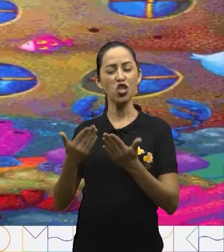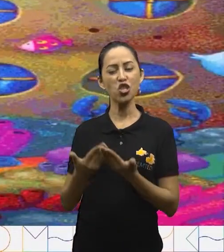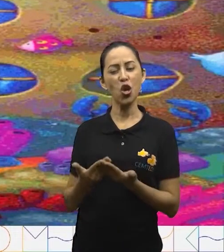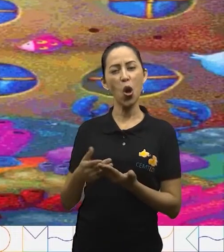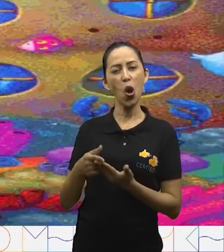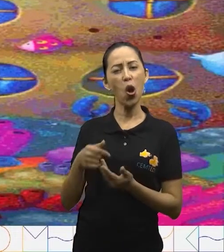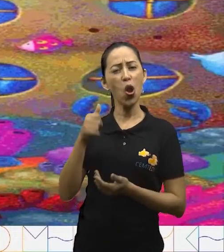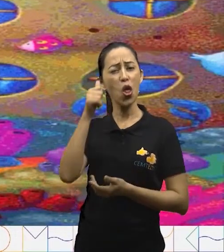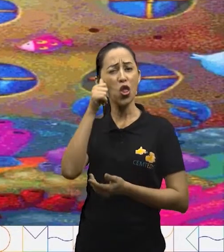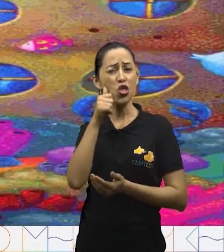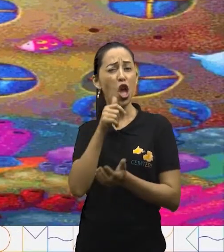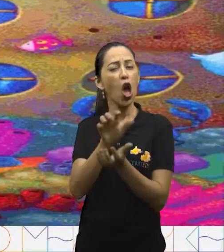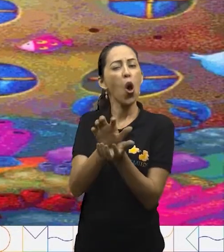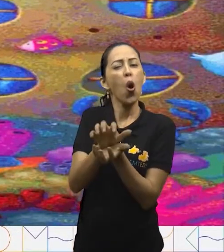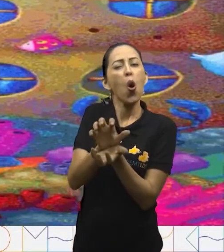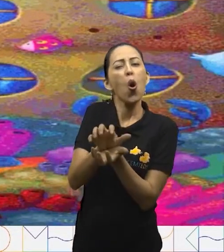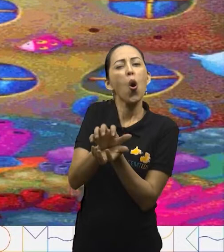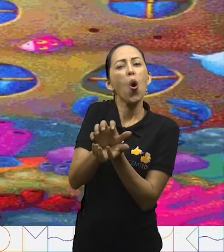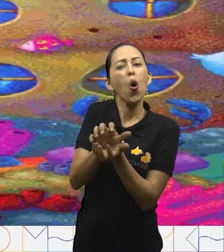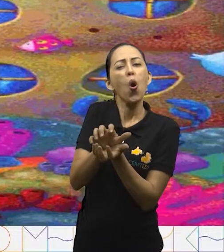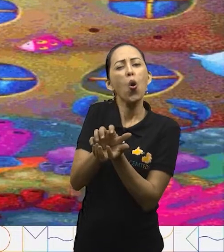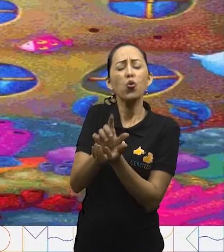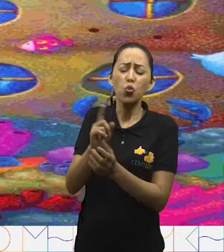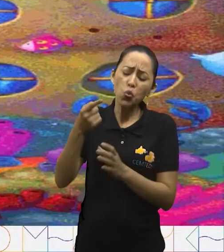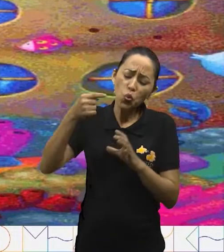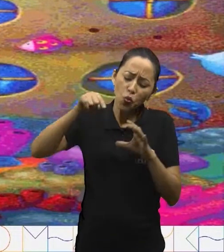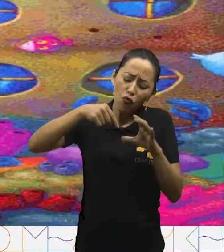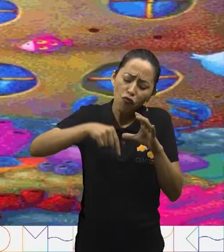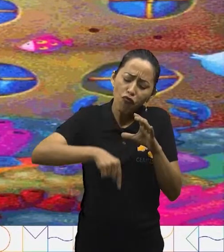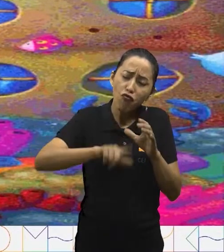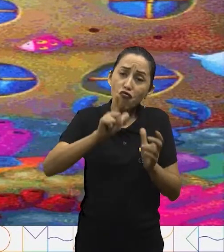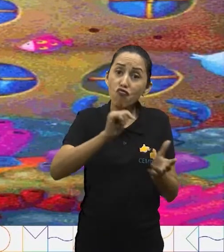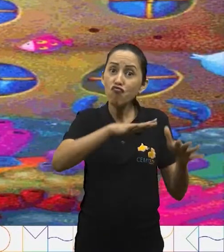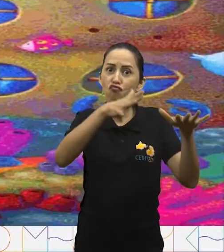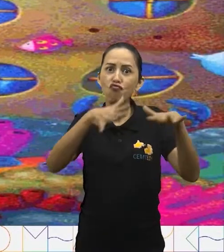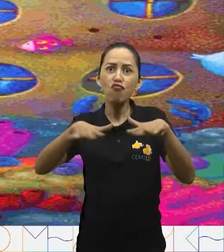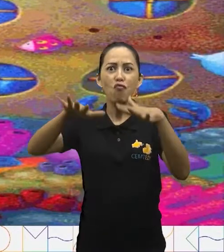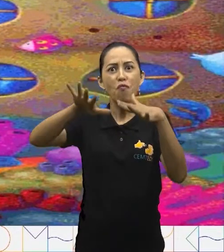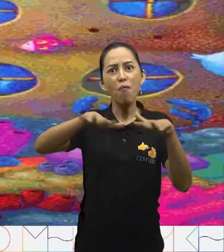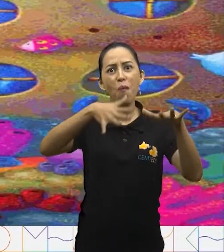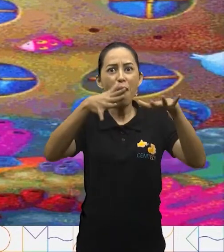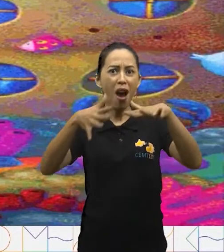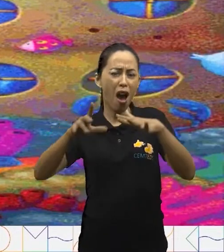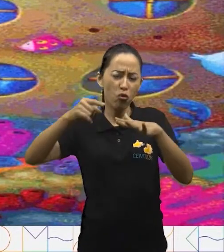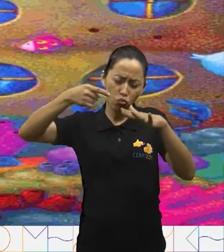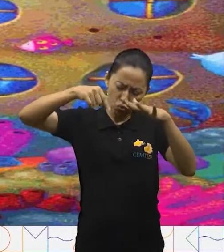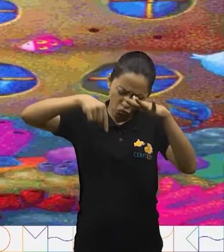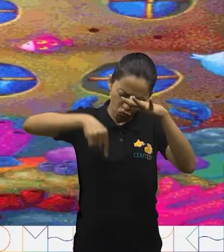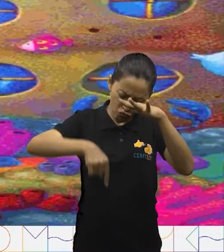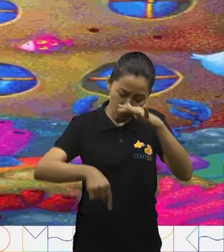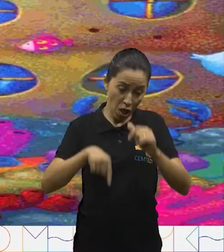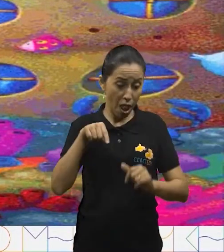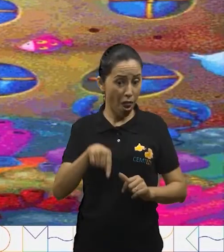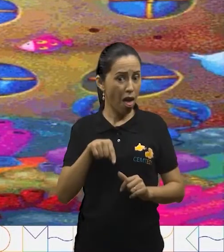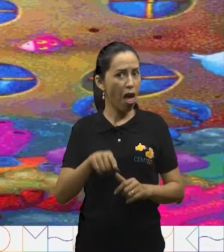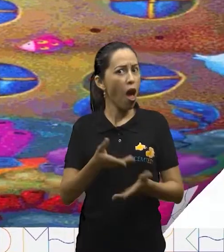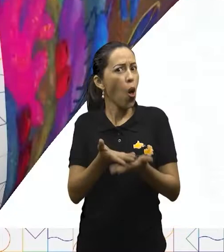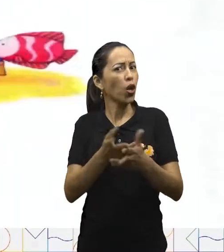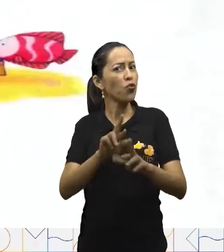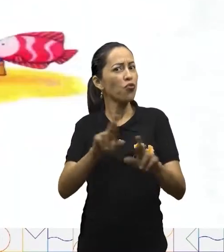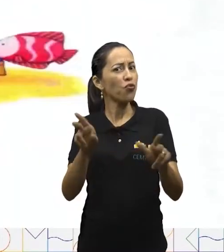lá no fundo do mar. Nessa escola as aulas são muito diferentes.